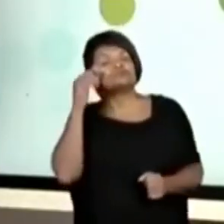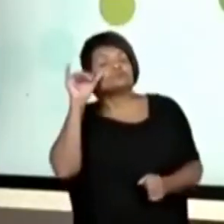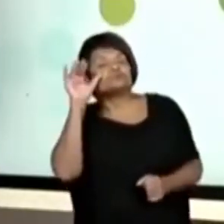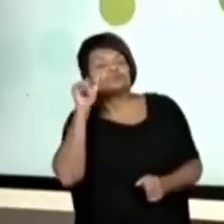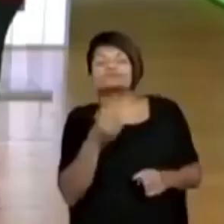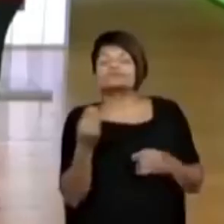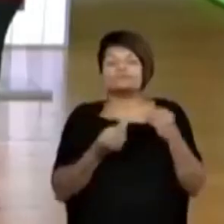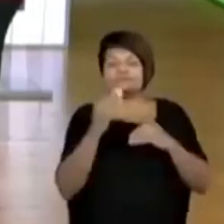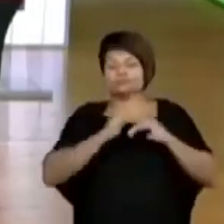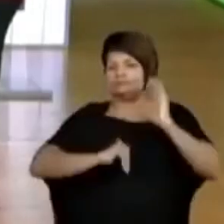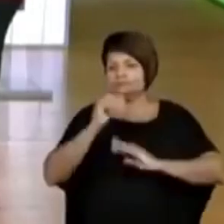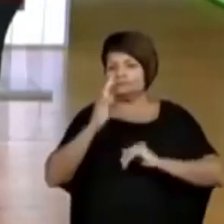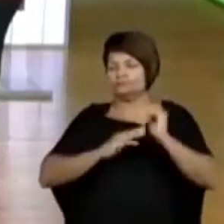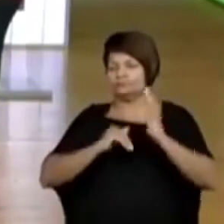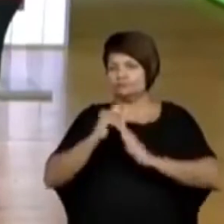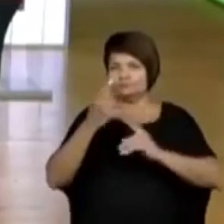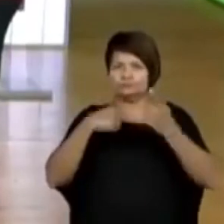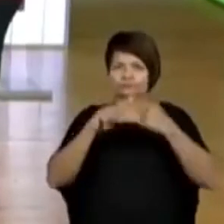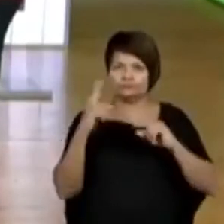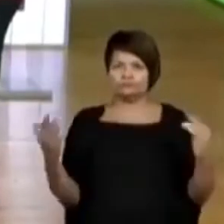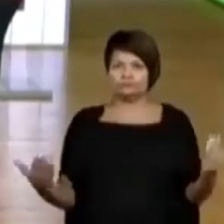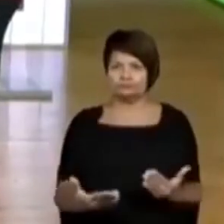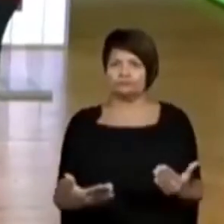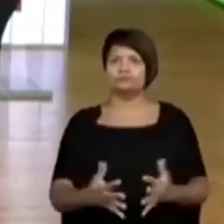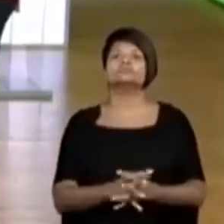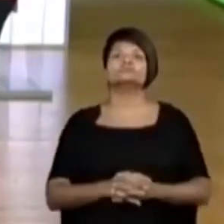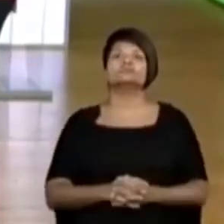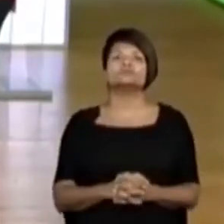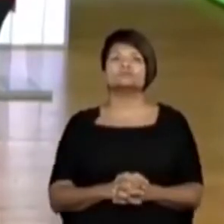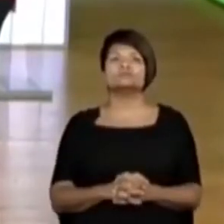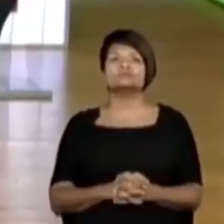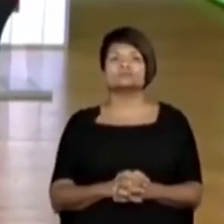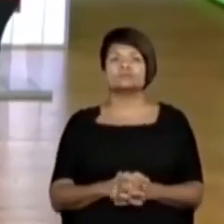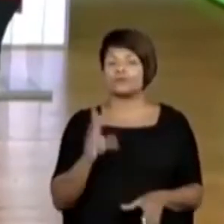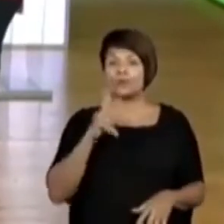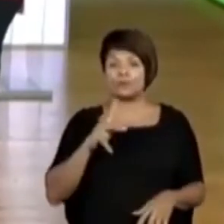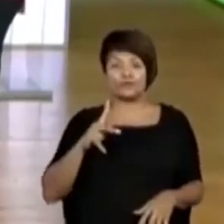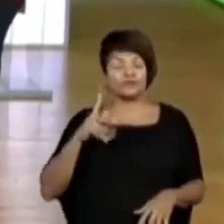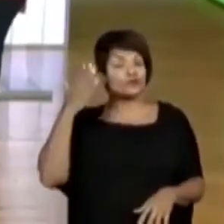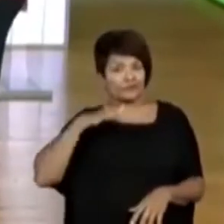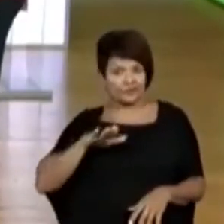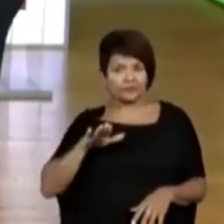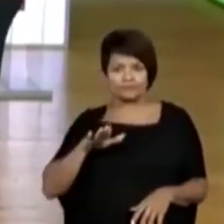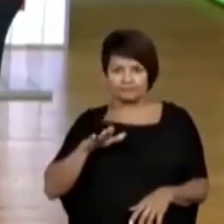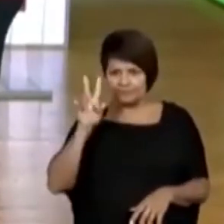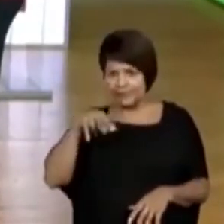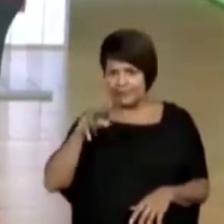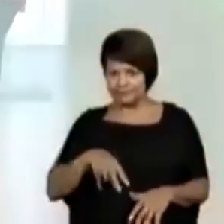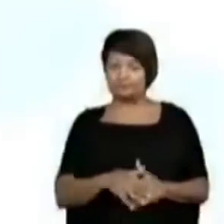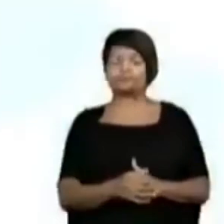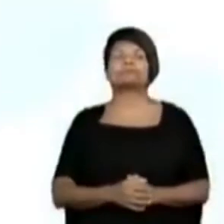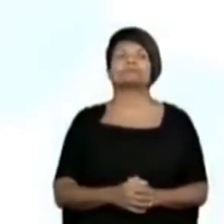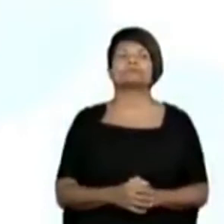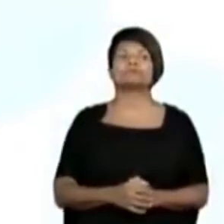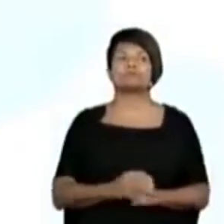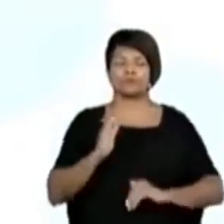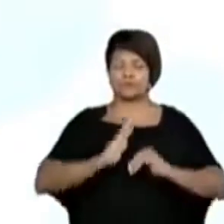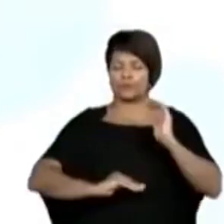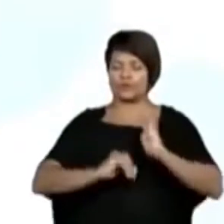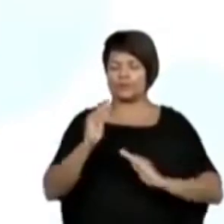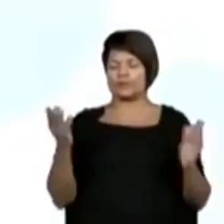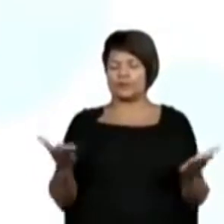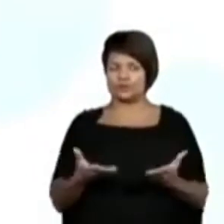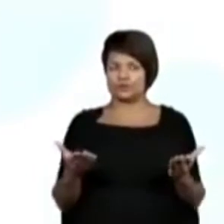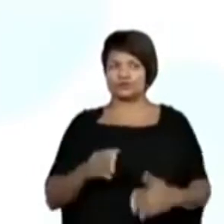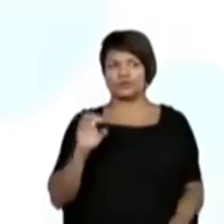habilidade que nós vamos usar para a aula de hoje, tá? Professora Fran, você pode me ajudar? Claro. Então, habilidade de